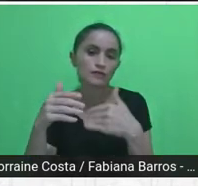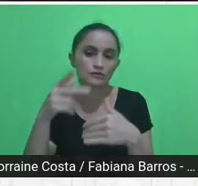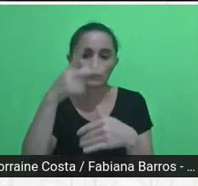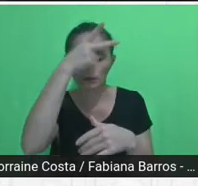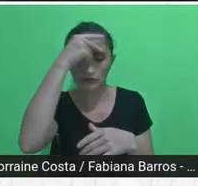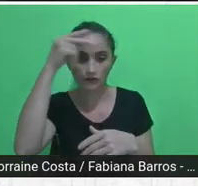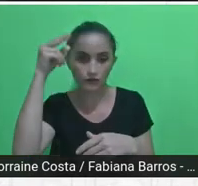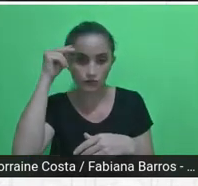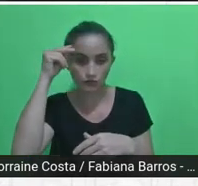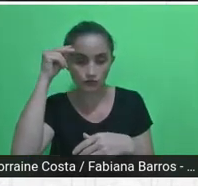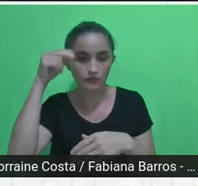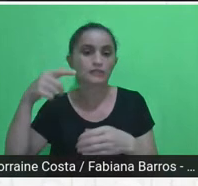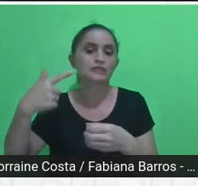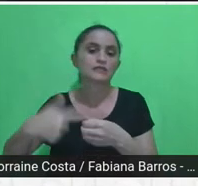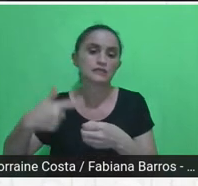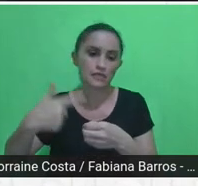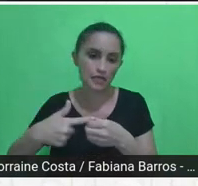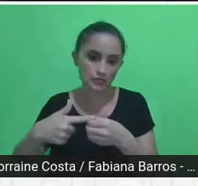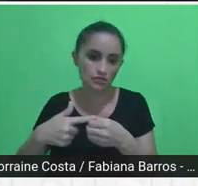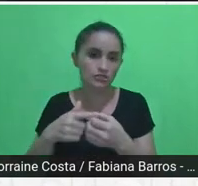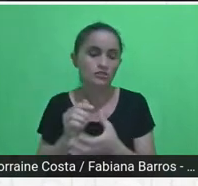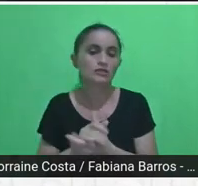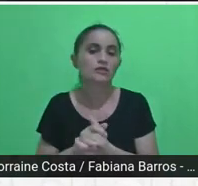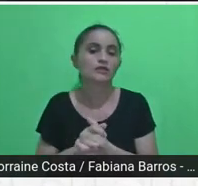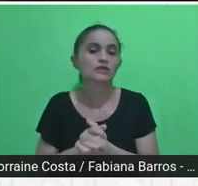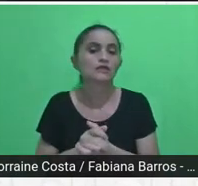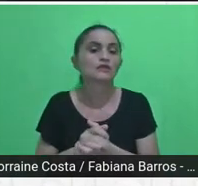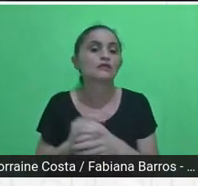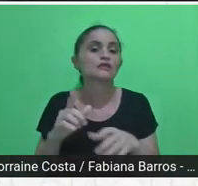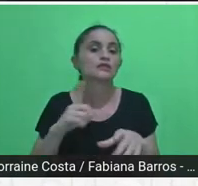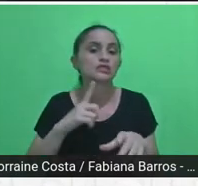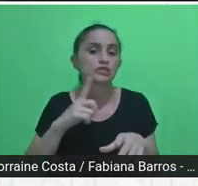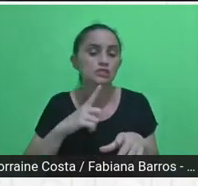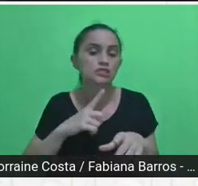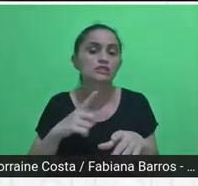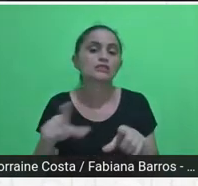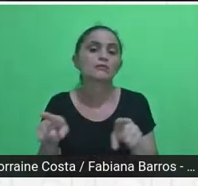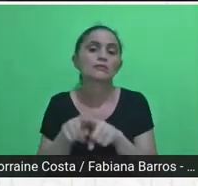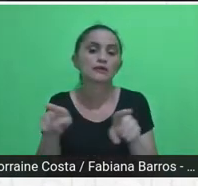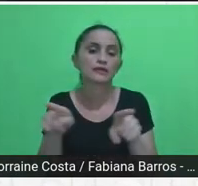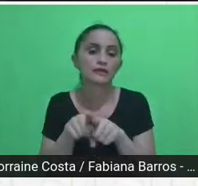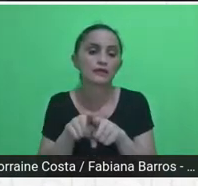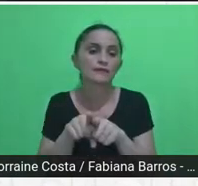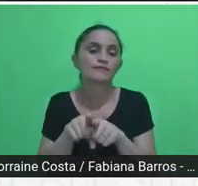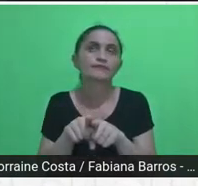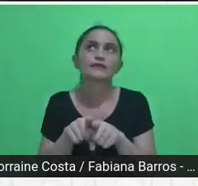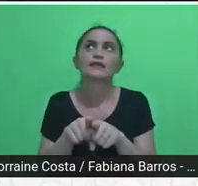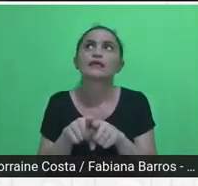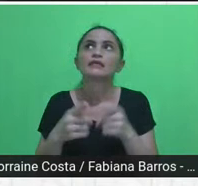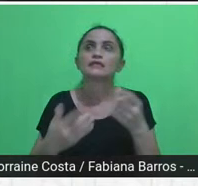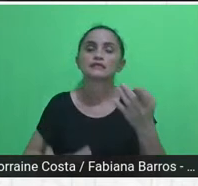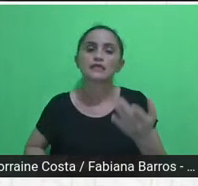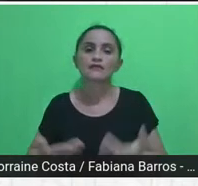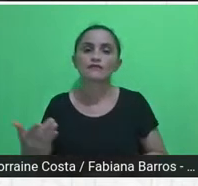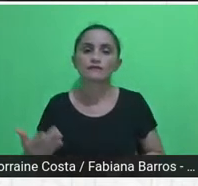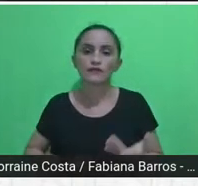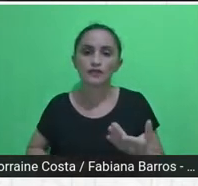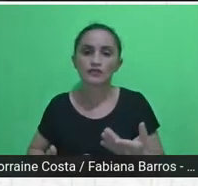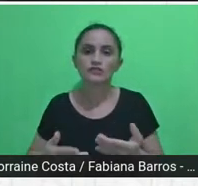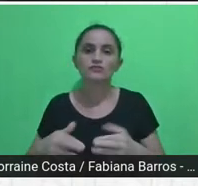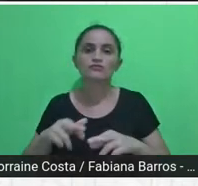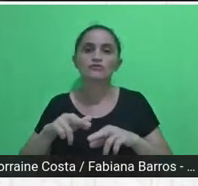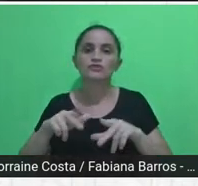ela envolvia também funcionários das diversas secretarias,